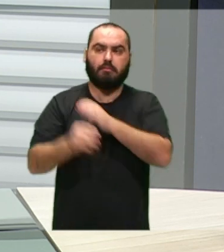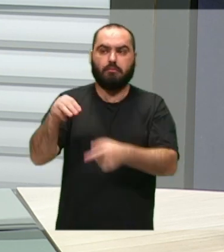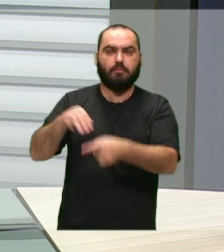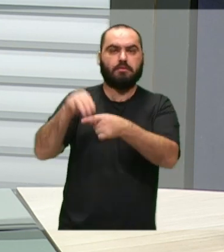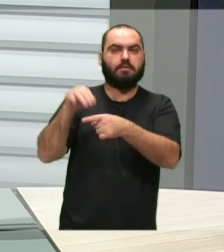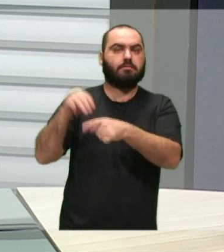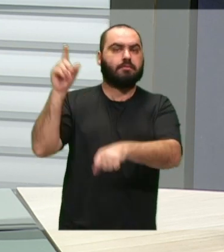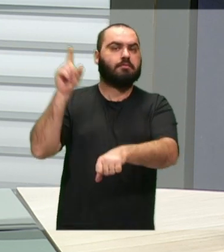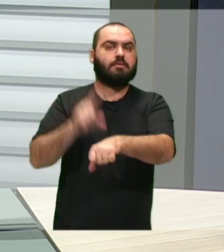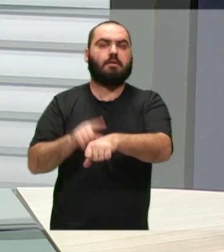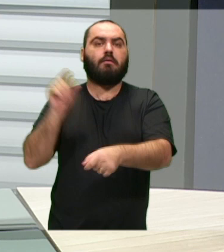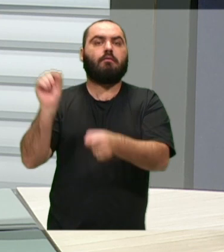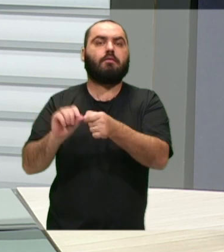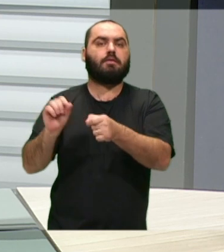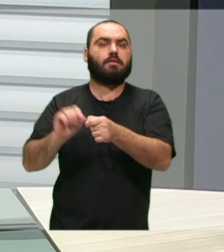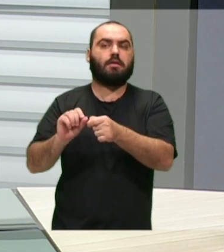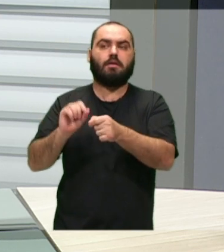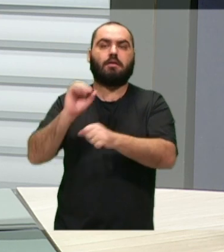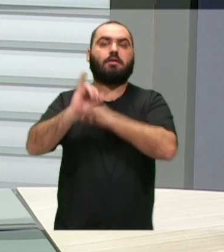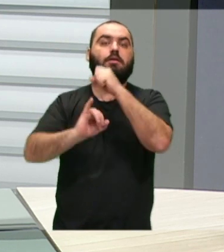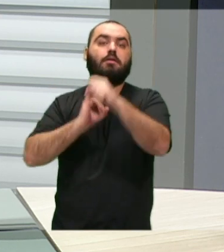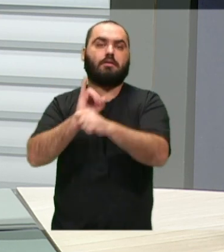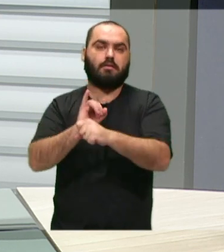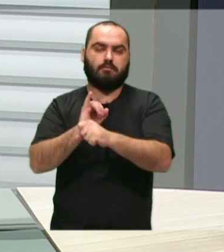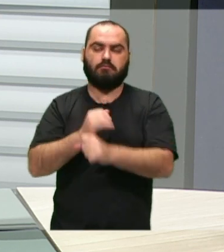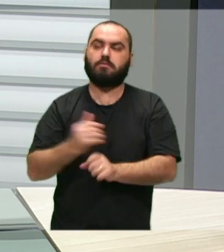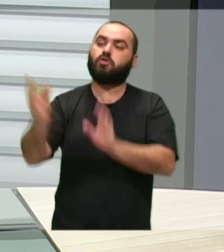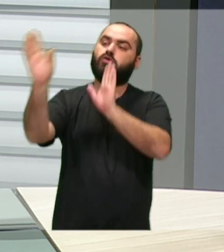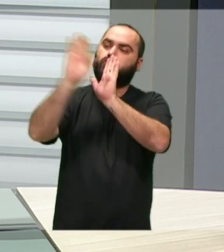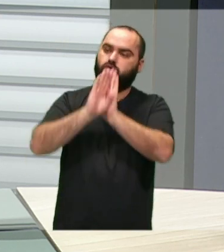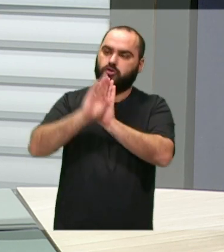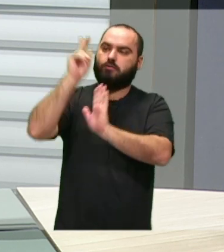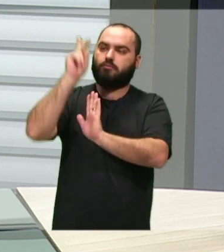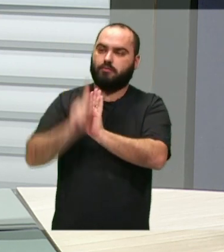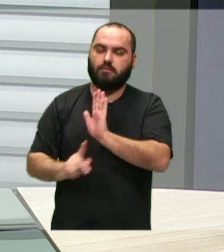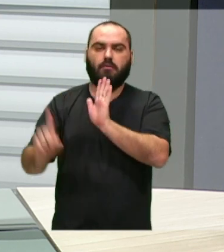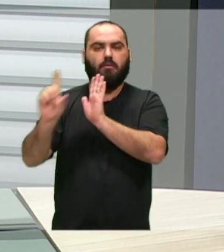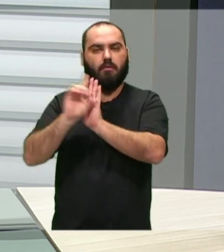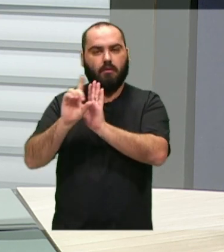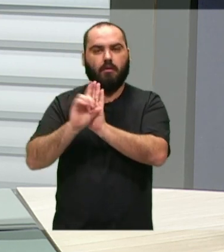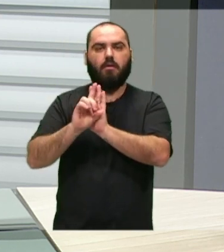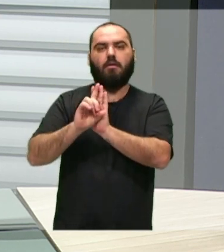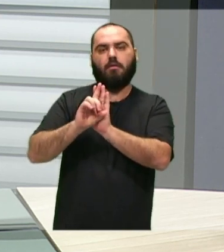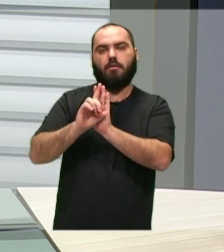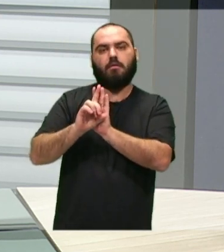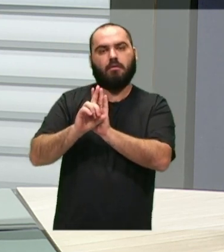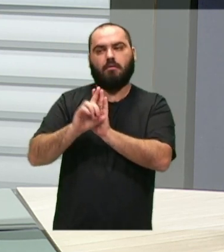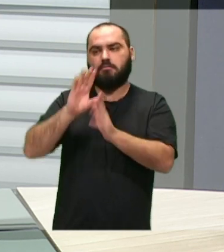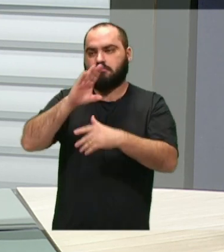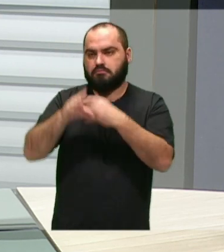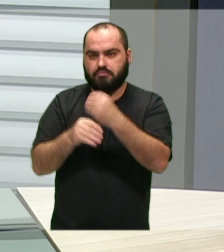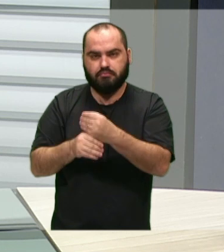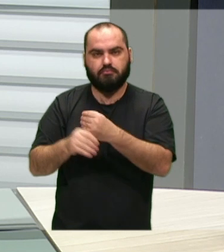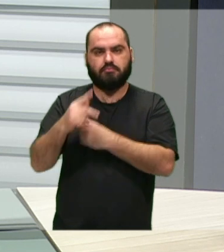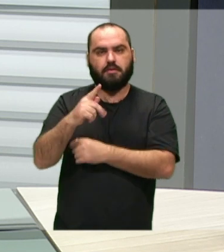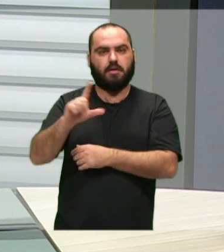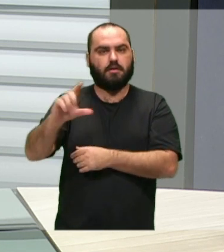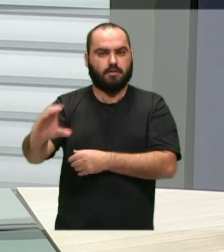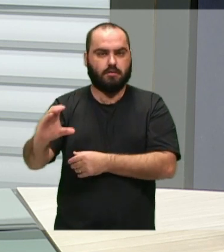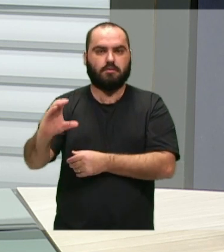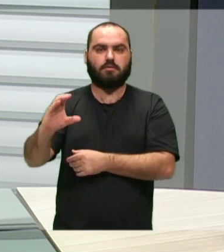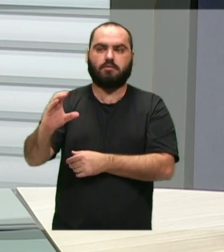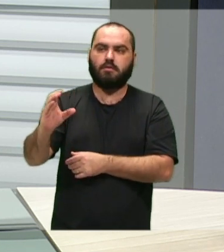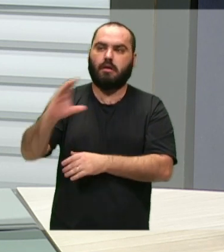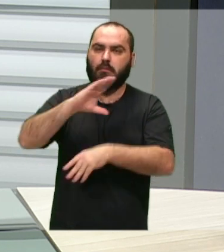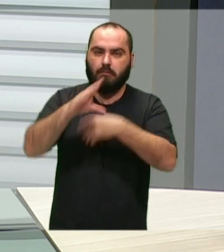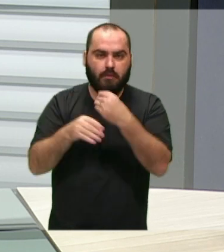isso tudo de maneira digital, online. Então, a gente recebe deles os projetos de leis ordinárias, complementares, recebemos deles